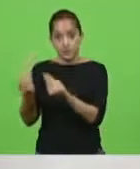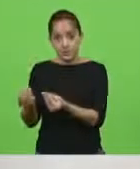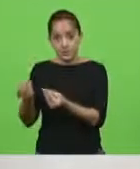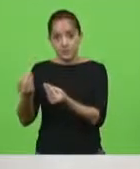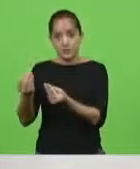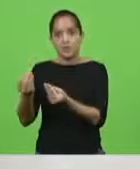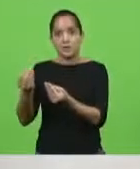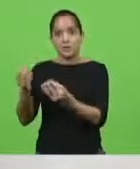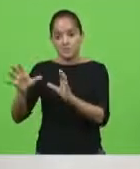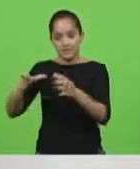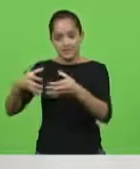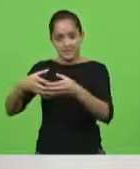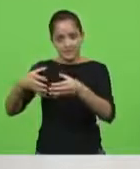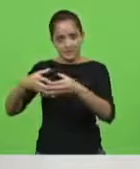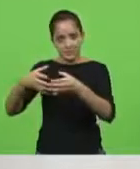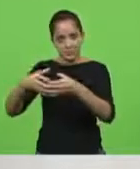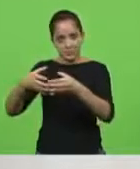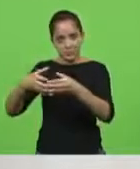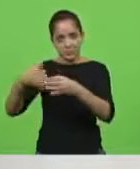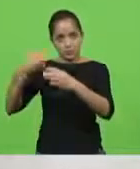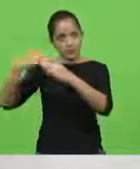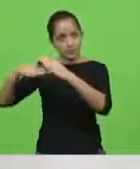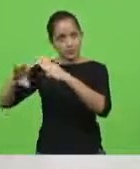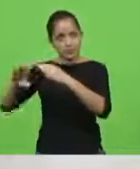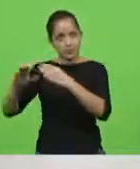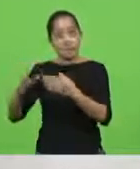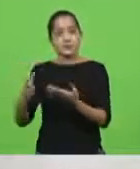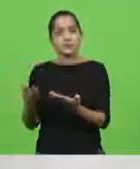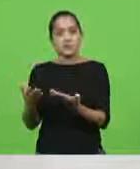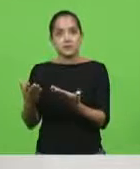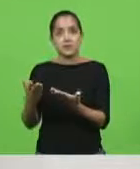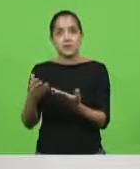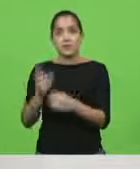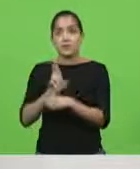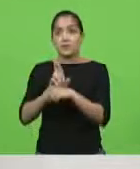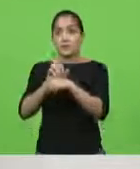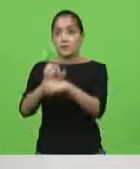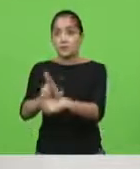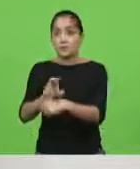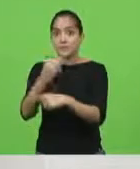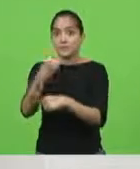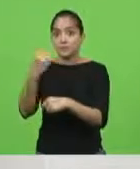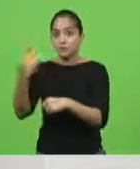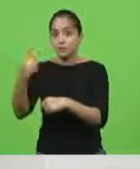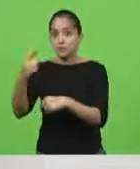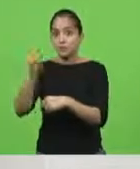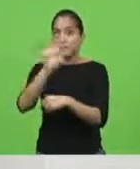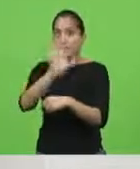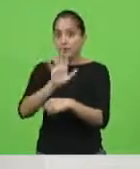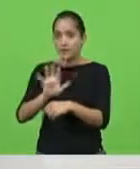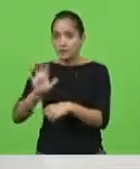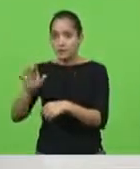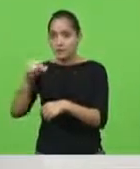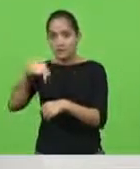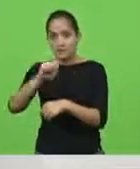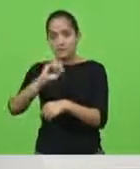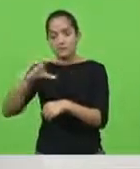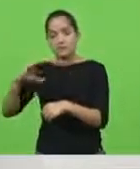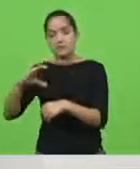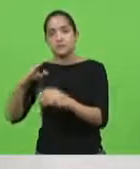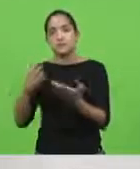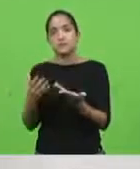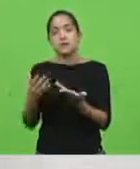esse grupo de homens competentíssimos que foi destacado para representar as 21 regiões do Estado, foi que nós